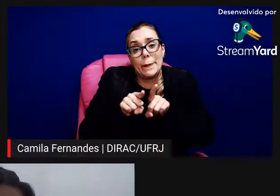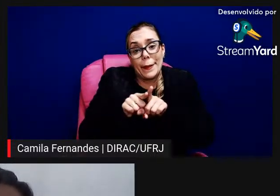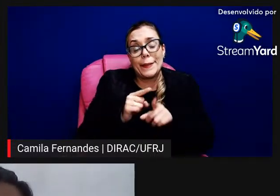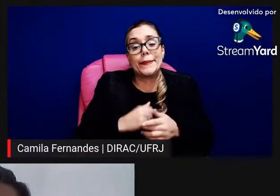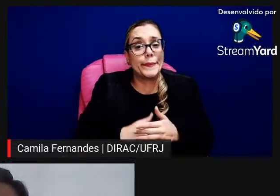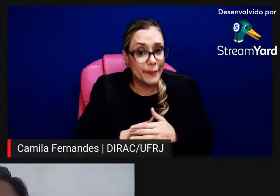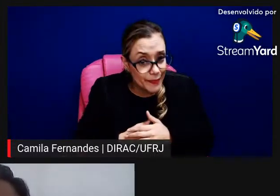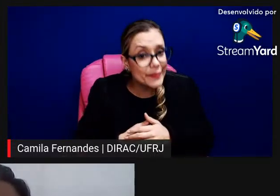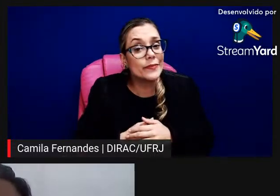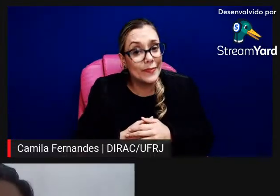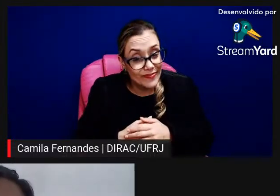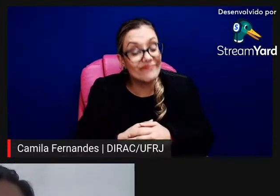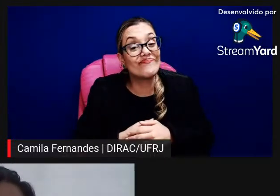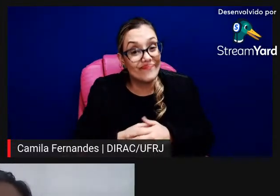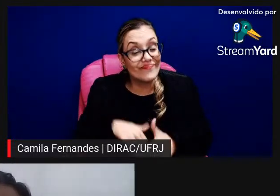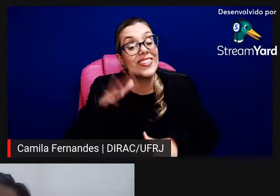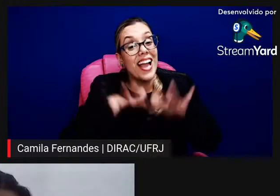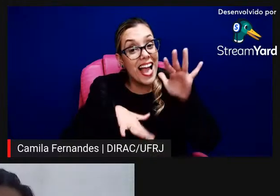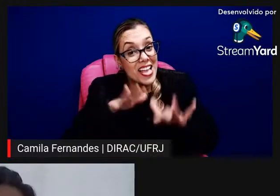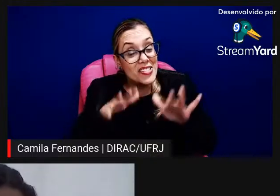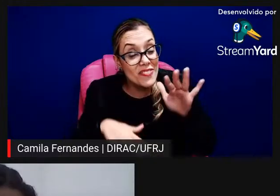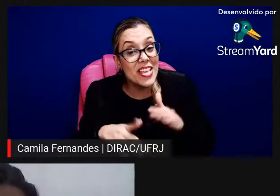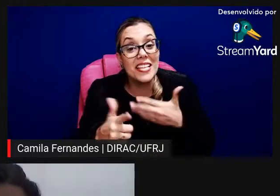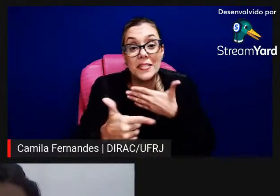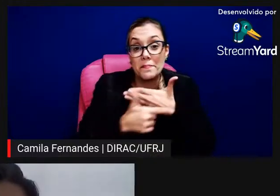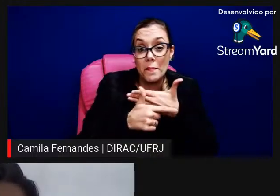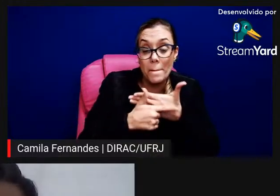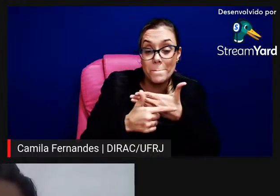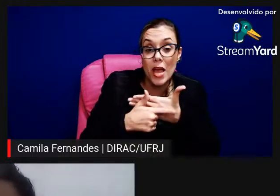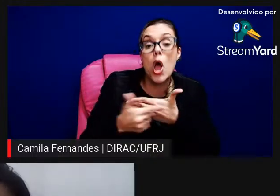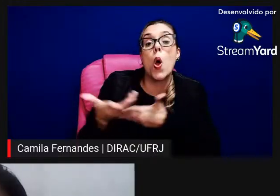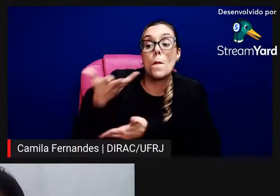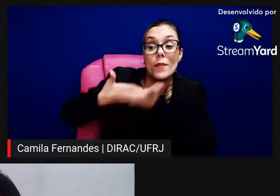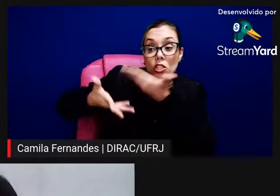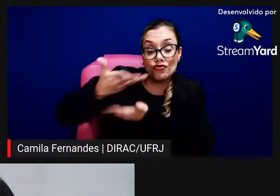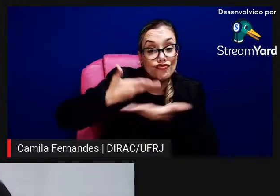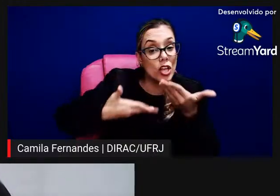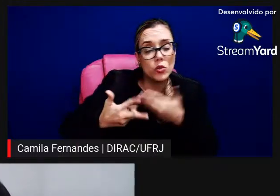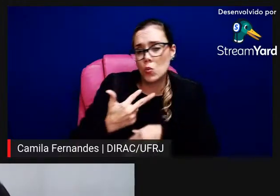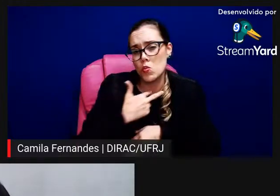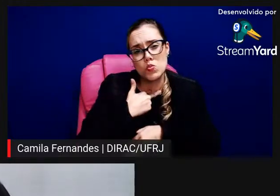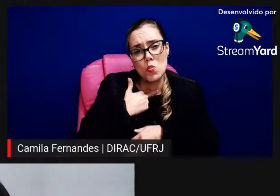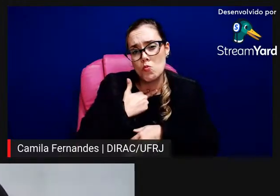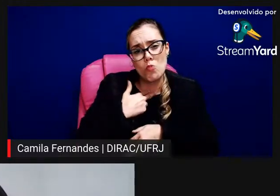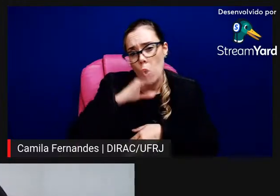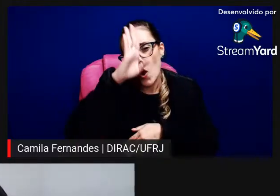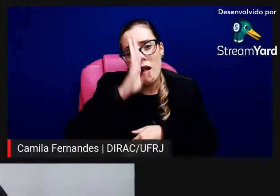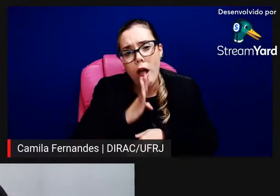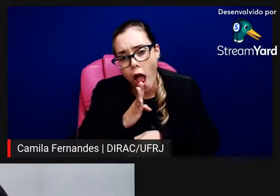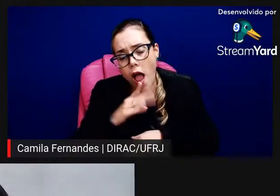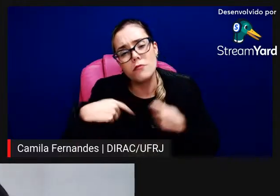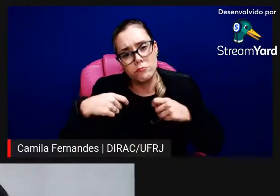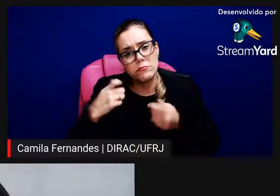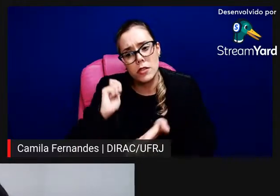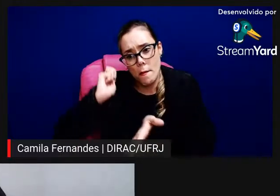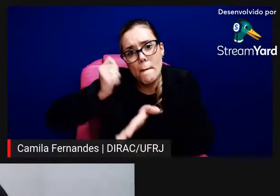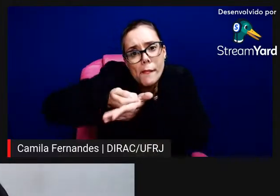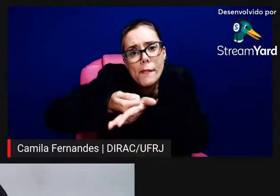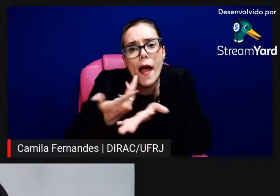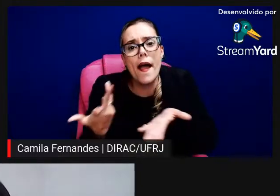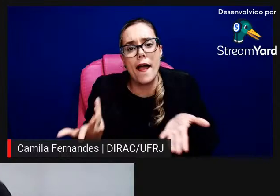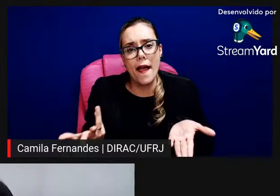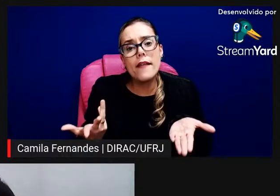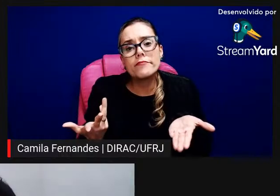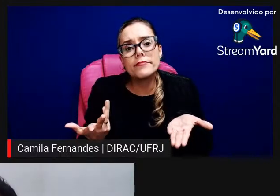funcionário mediador o que ele tem a se prestar entre aspas mas a gente também tem que pensar nessa sua